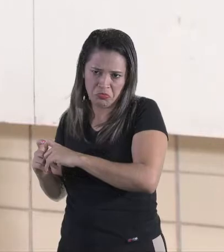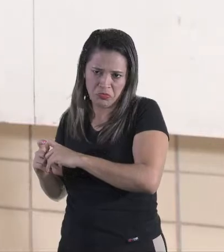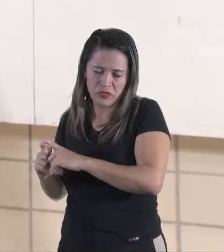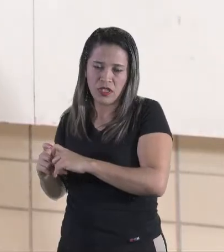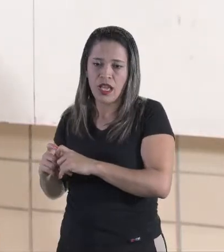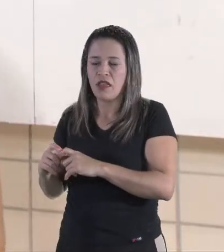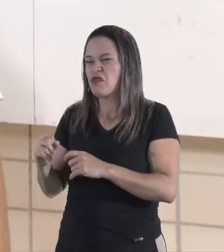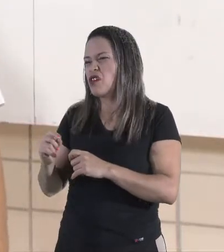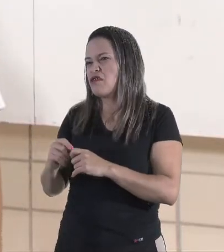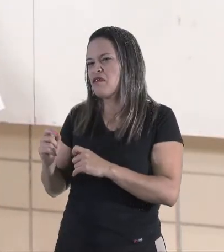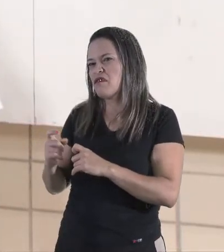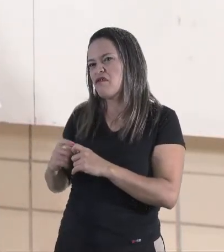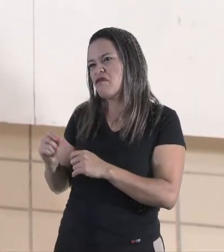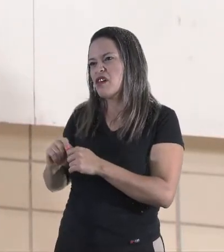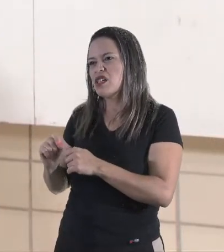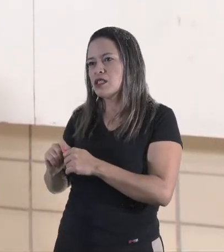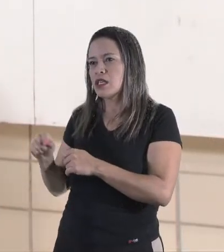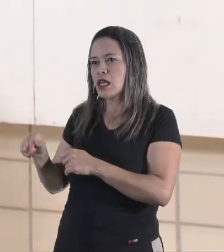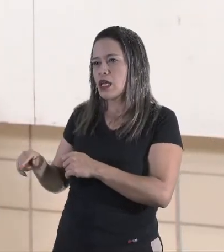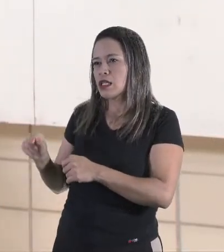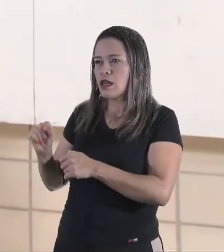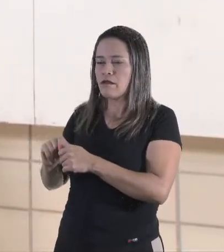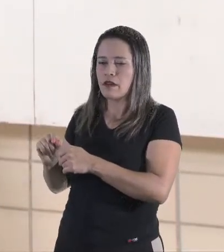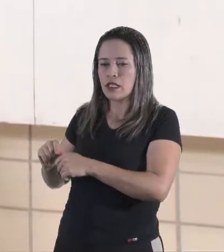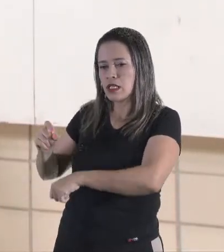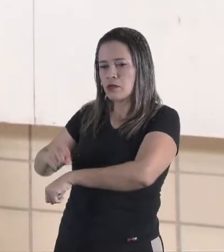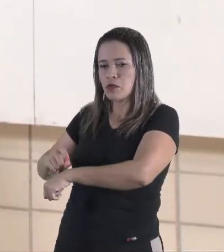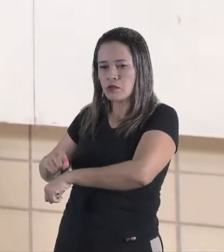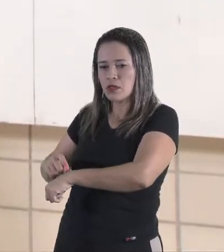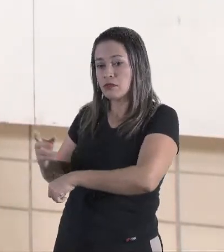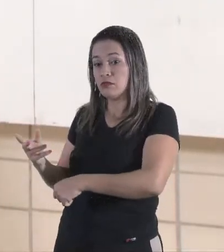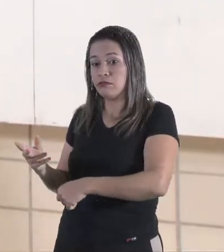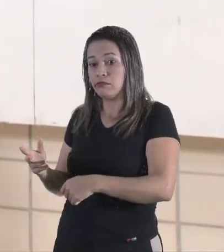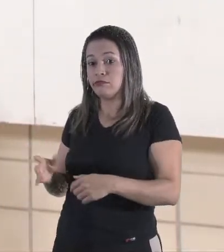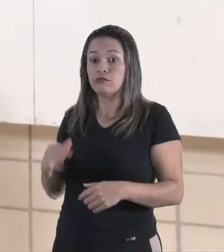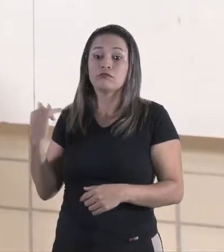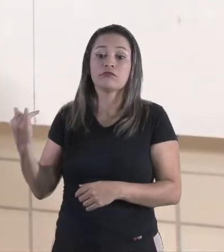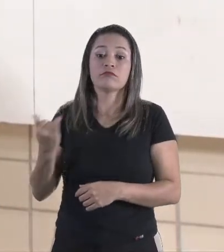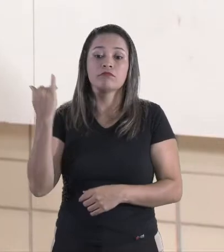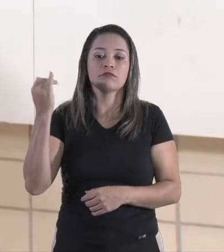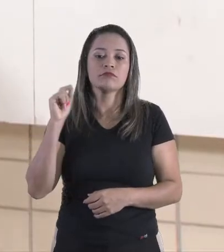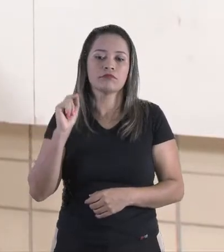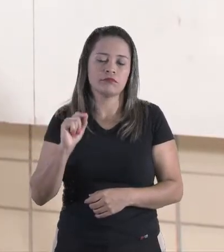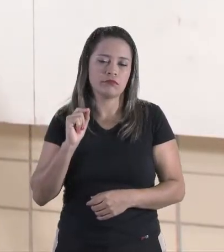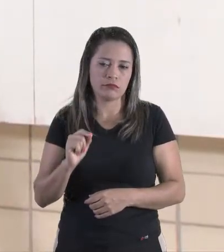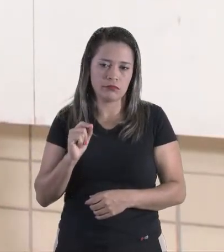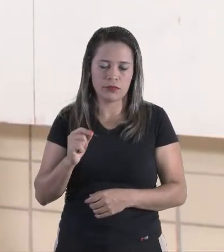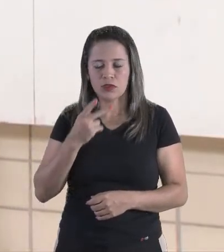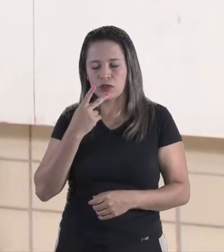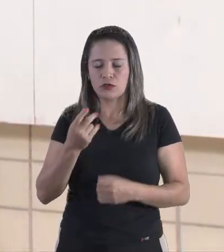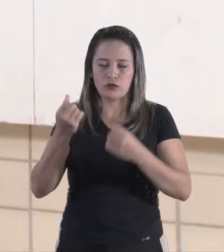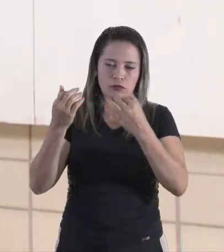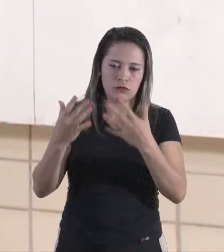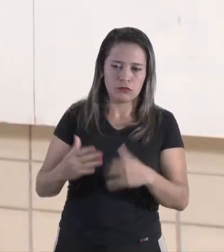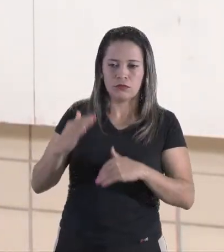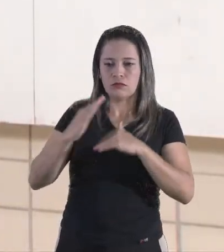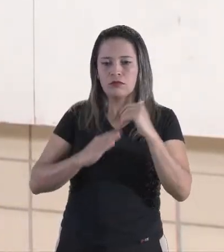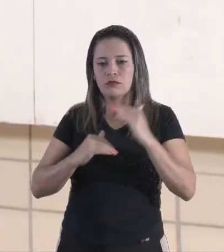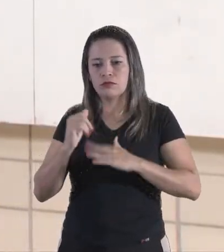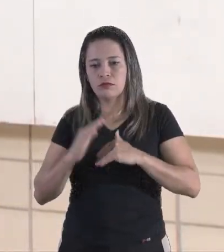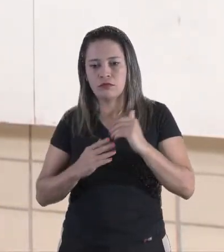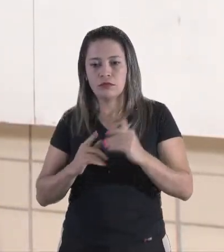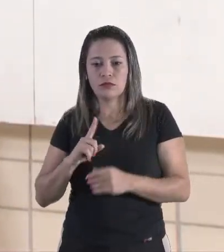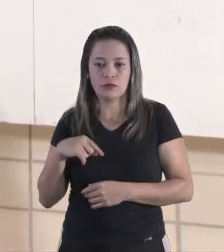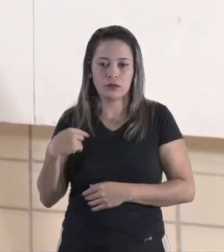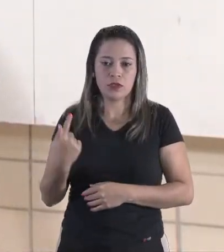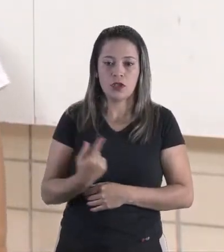fazer aquilo que eles estavam fazendo naquele momento. Então, o que é importante quando nós falamos de profissões? É